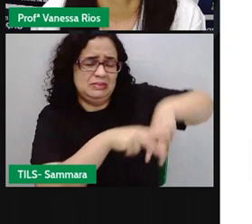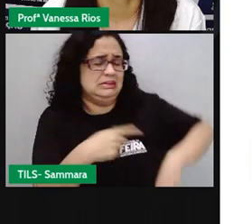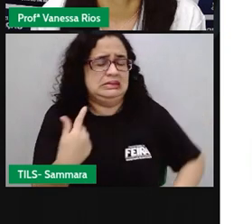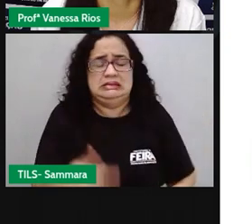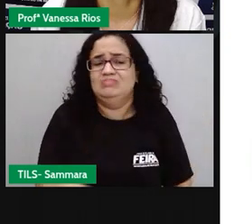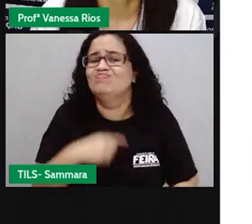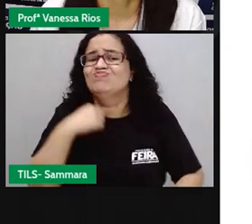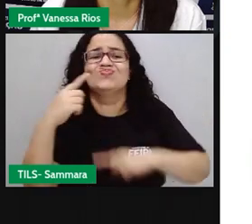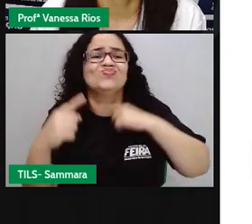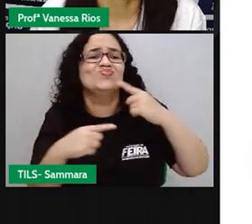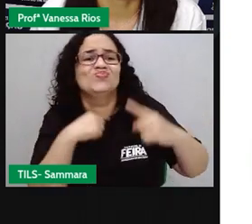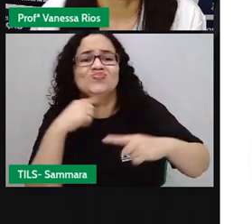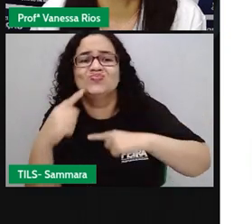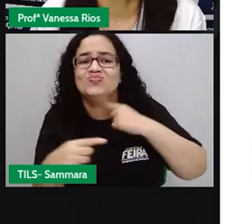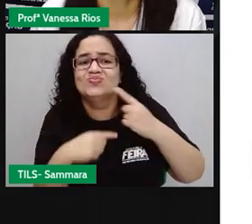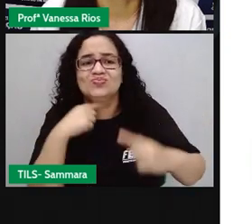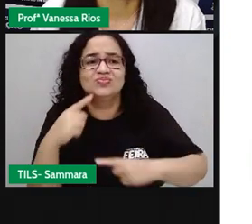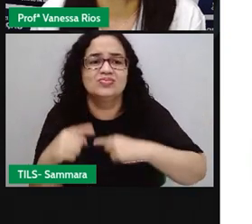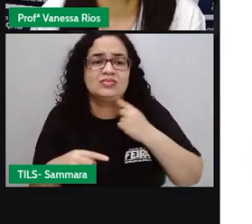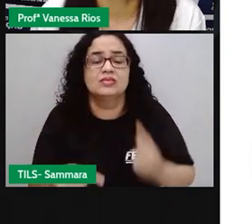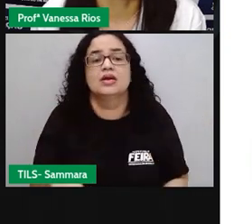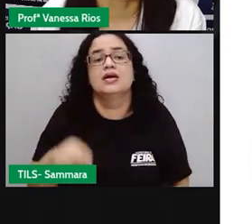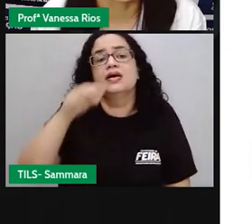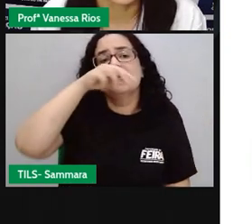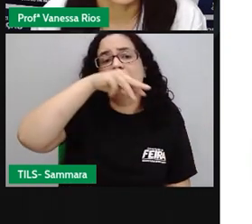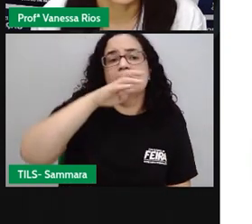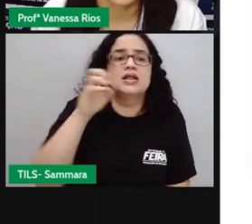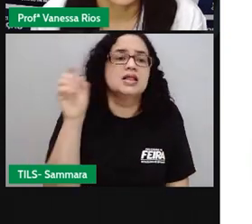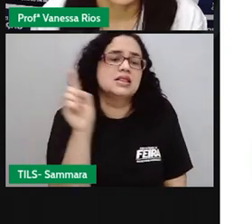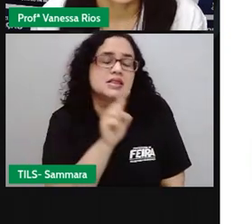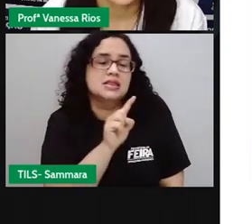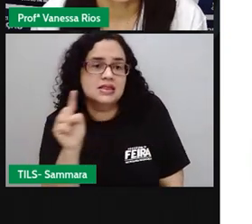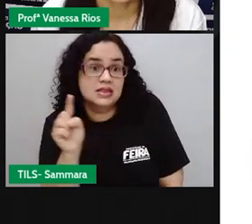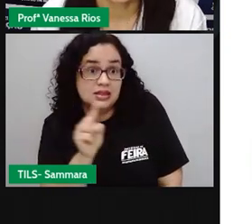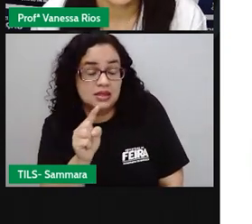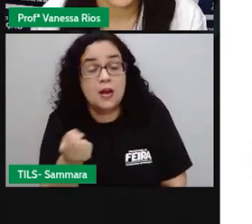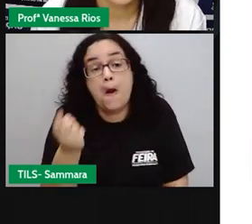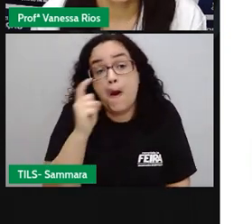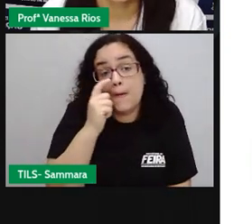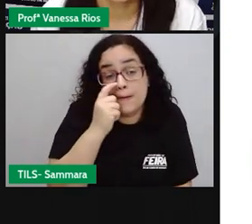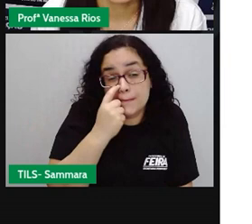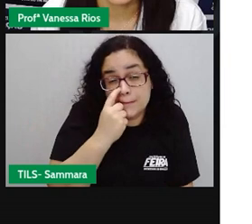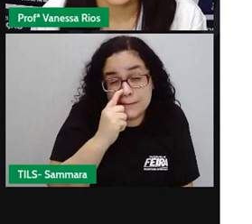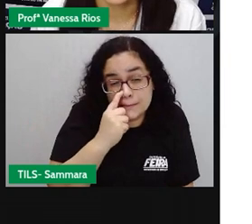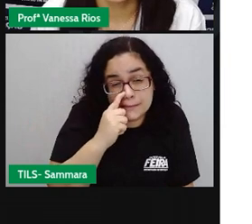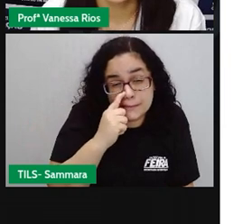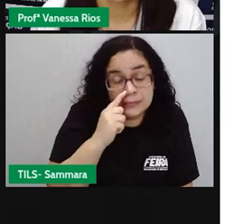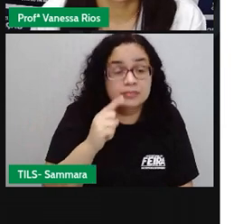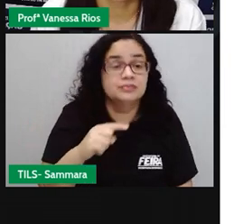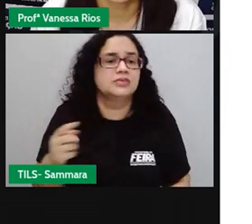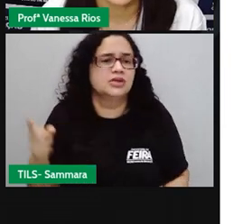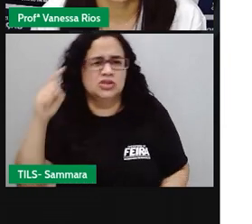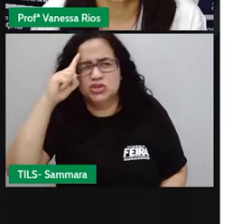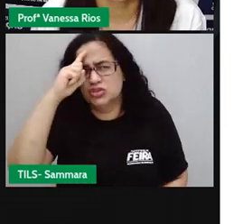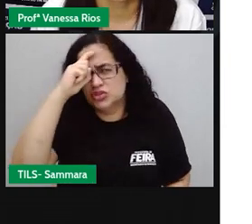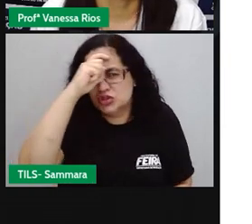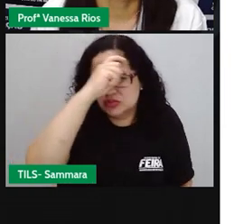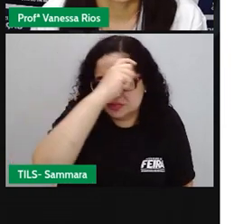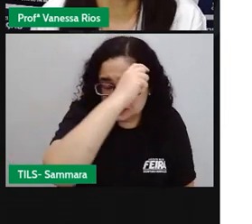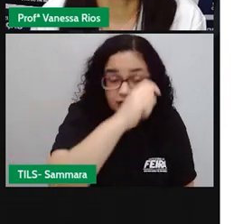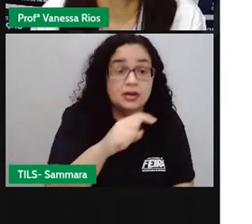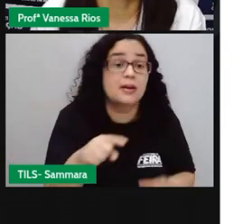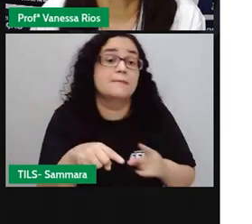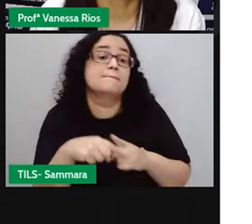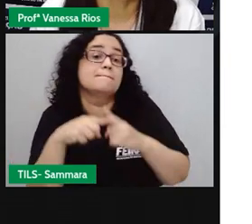não tive dúvida. Me, mas, não. E a bruxa? Com dificuldade,